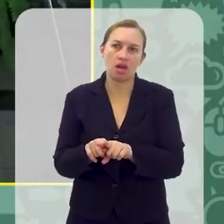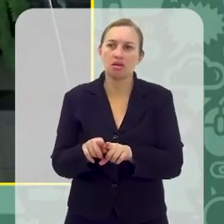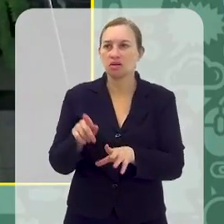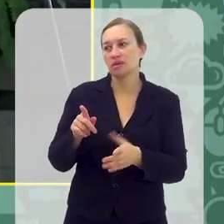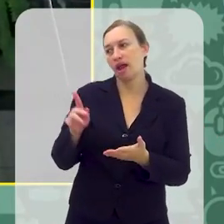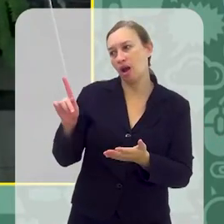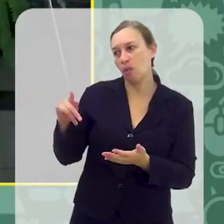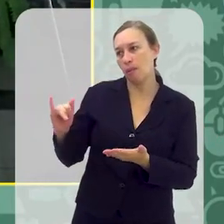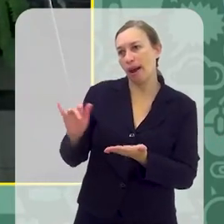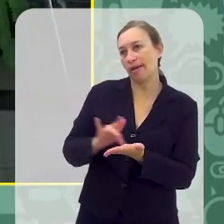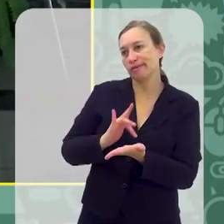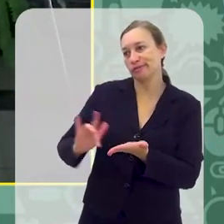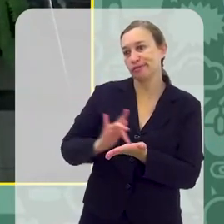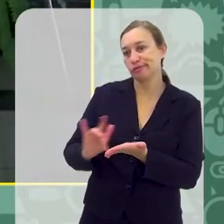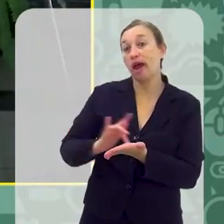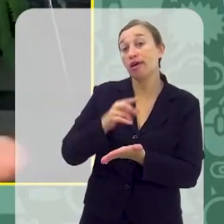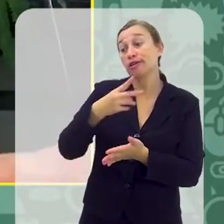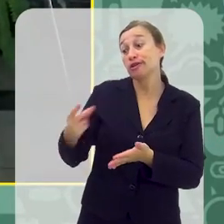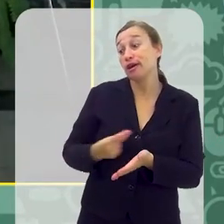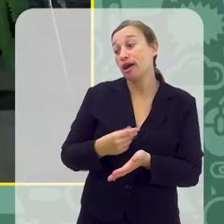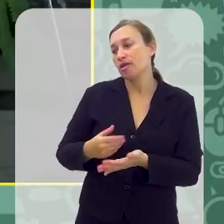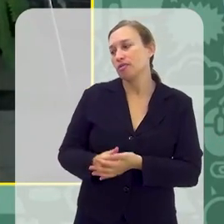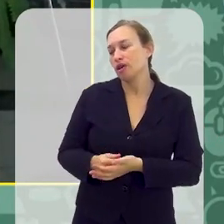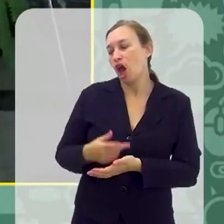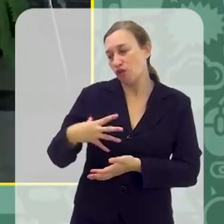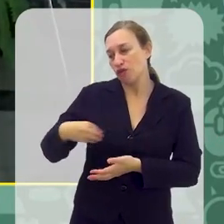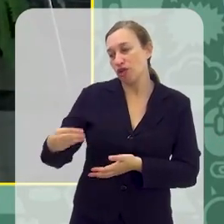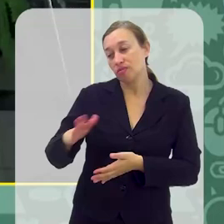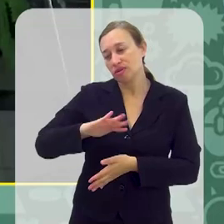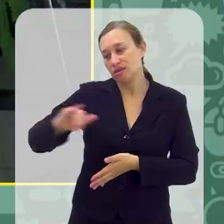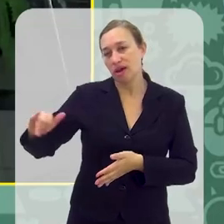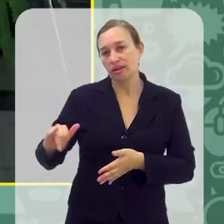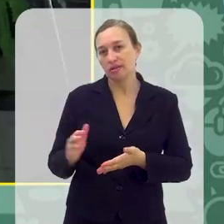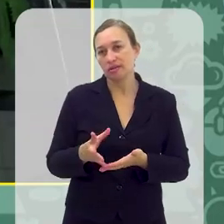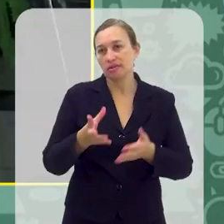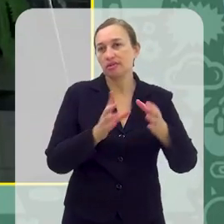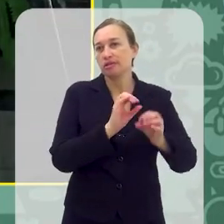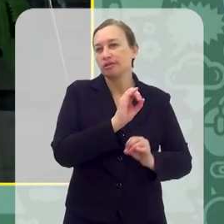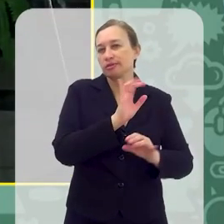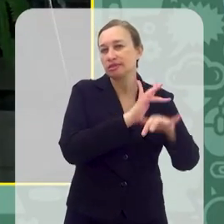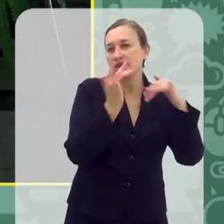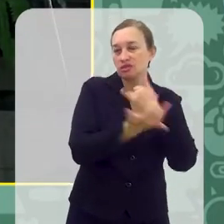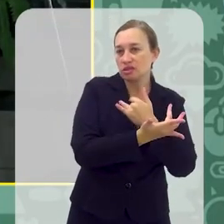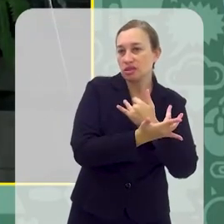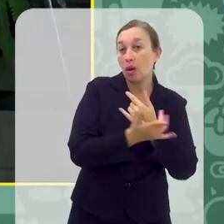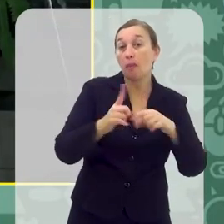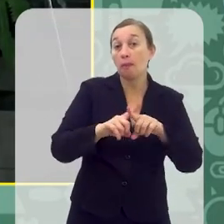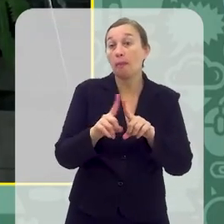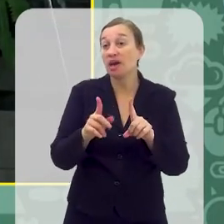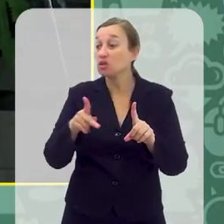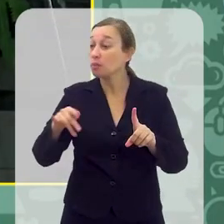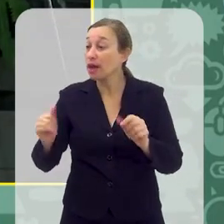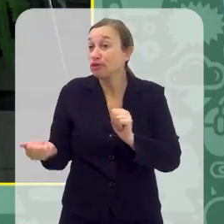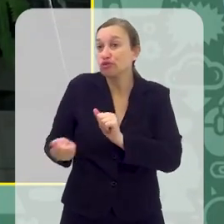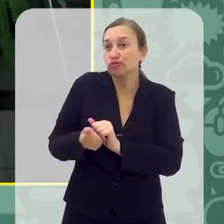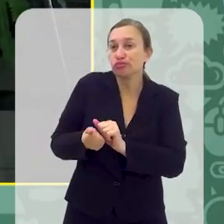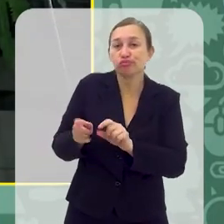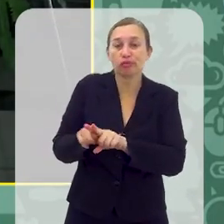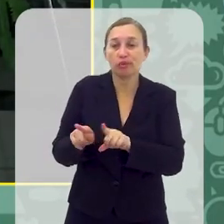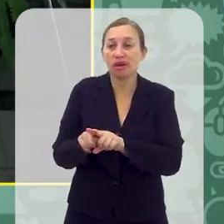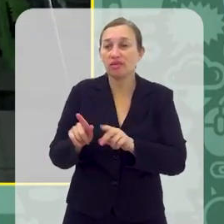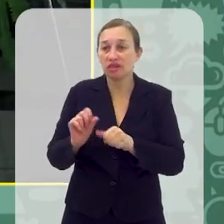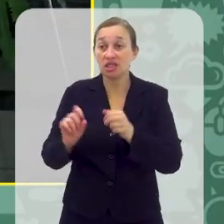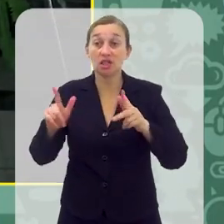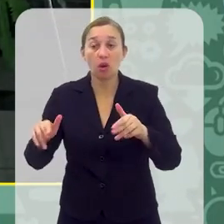Você está lá com o pai na rede social, falando, ô filho, sai da rede social, né? Enfim. Mas aí, acho que é esse o trabalho que a gente tem que